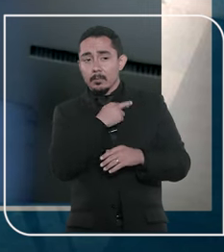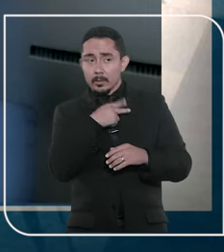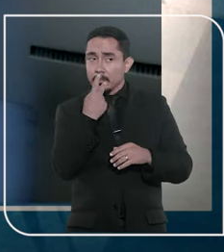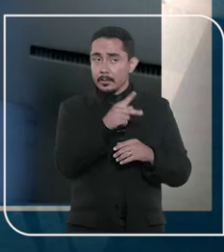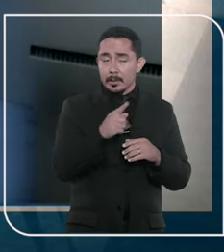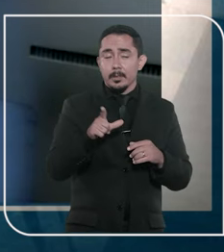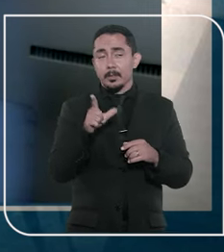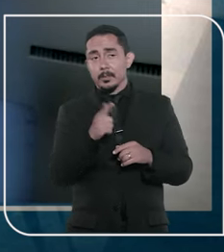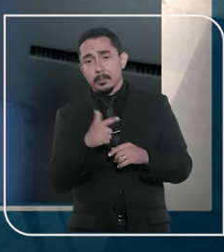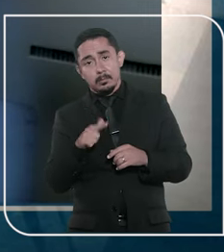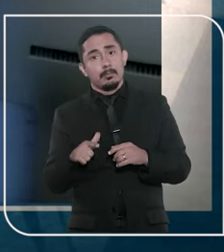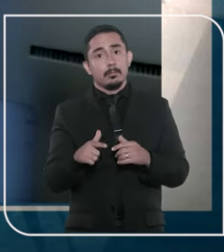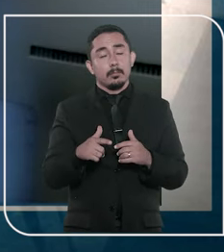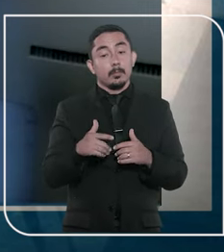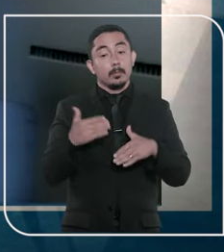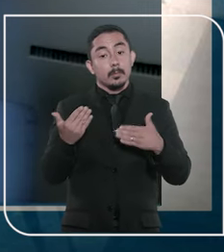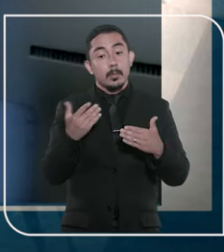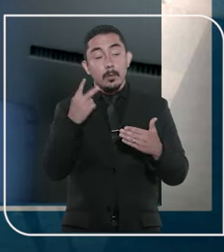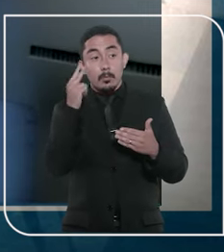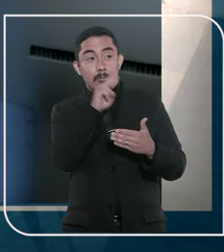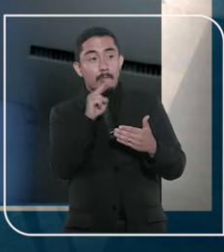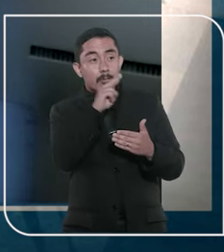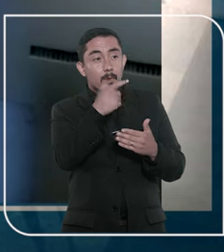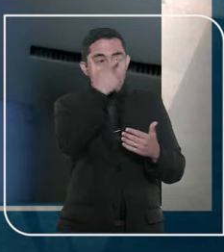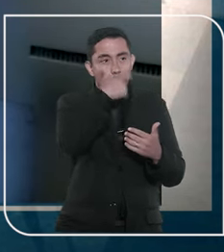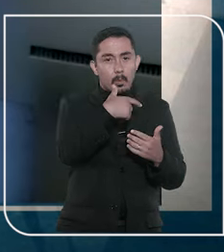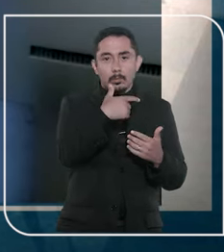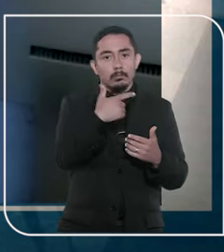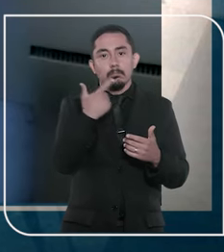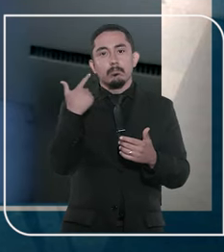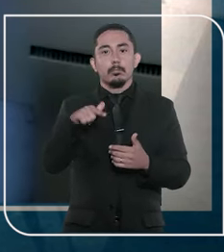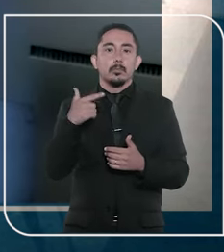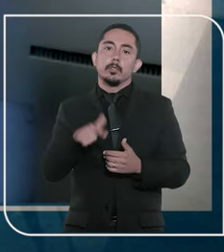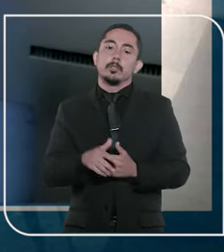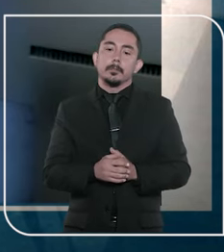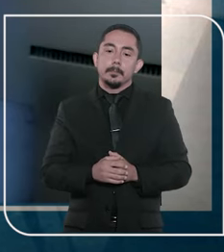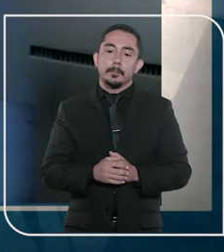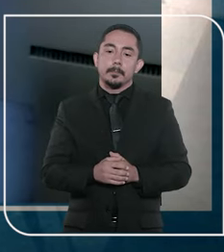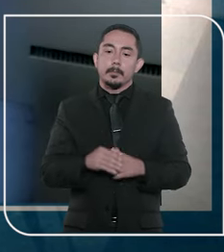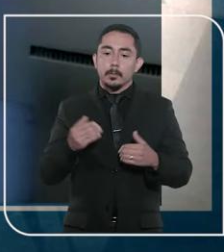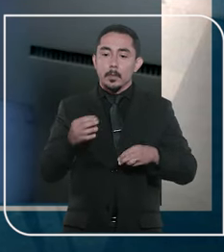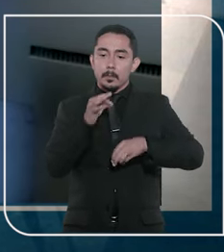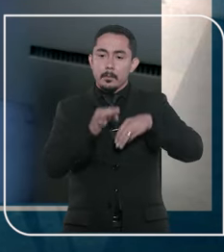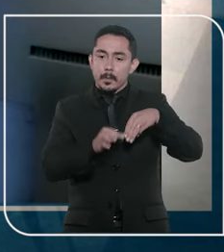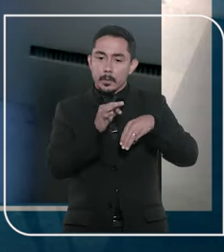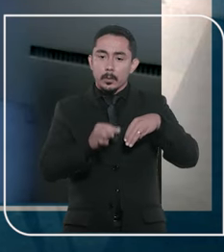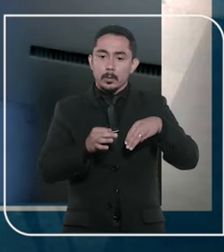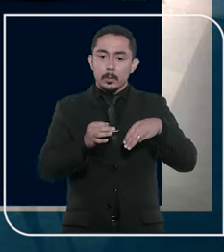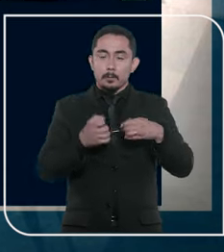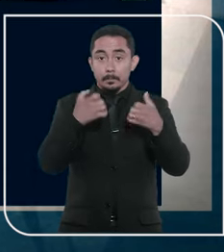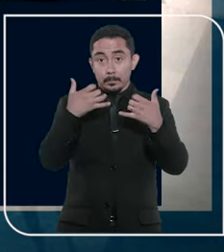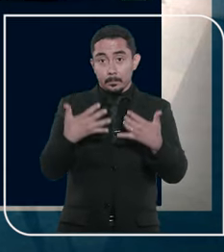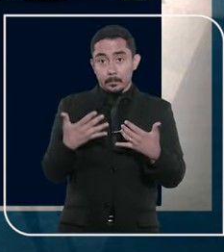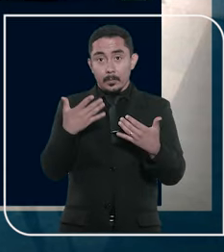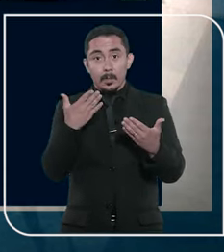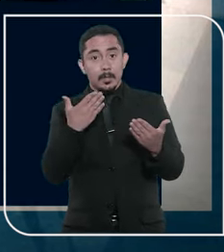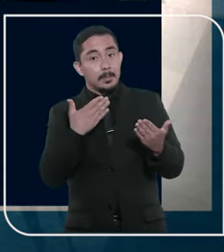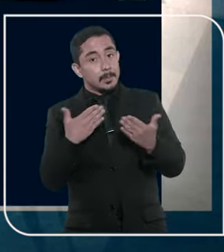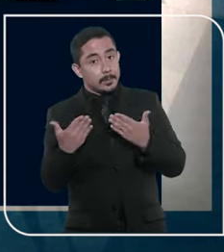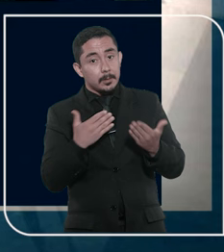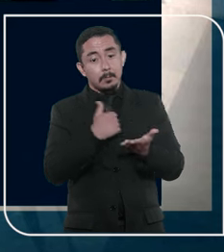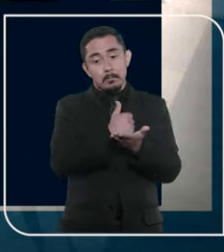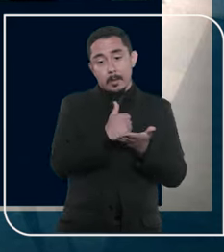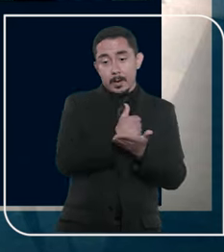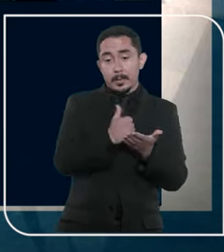em afirmar a responsabilidade do acusado, explicando que não visualizou o rosto dele no momento dos fatos. Para o ministro,